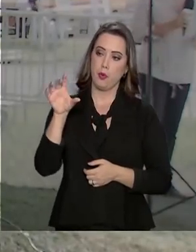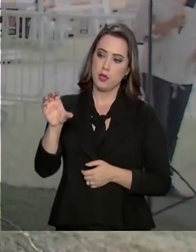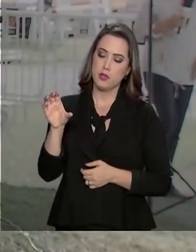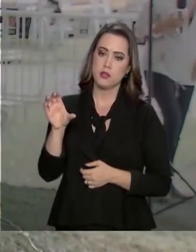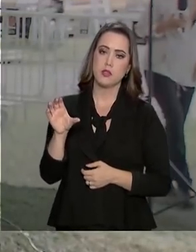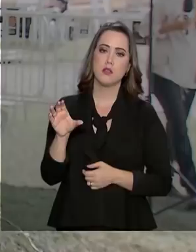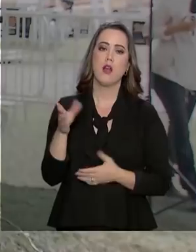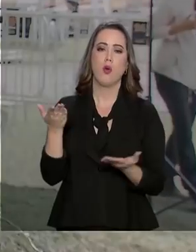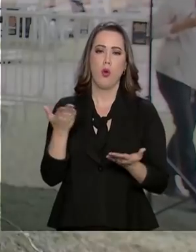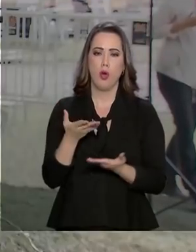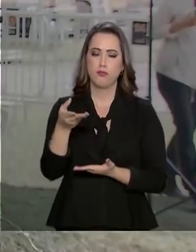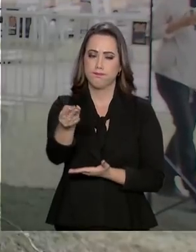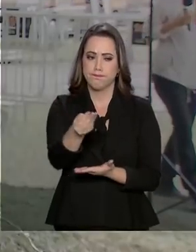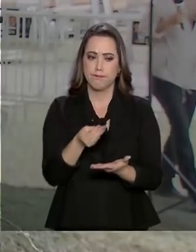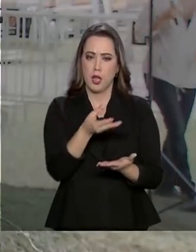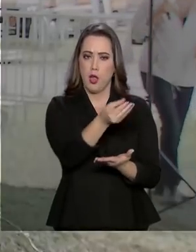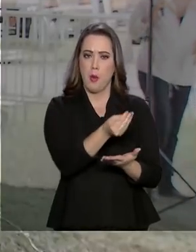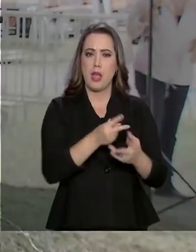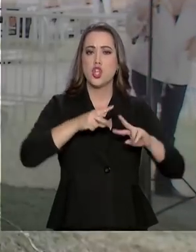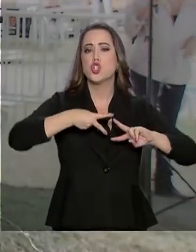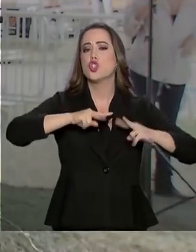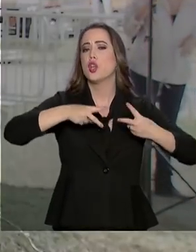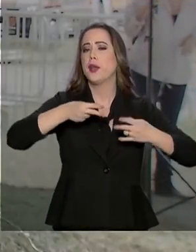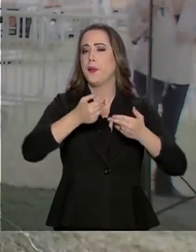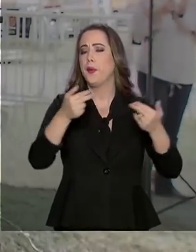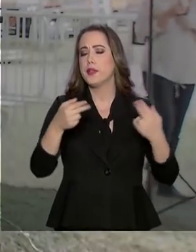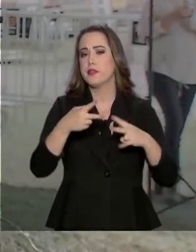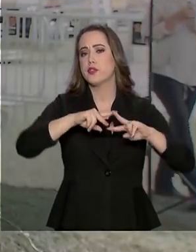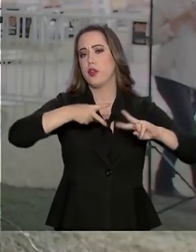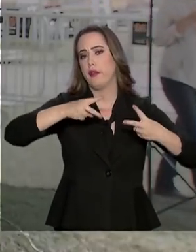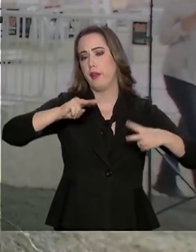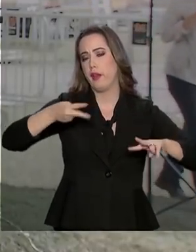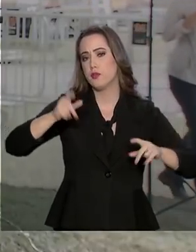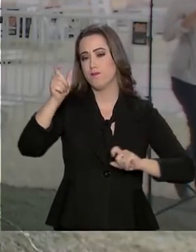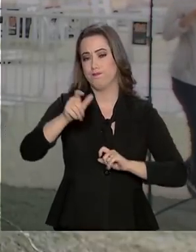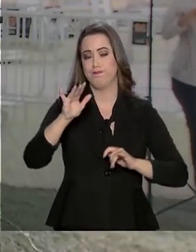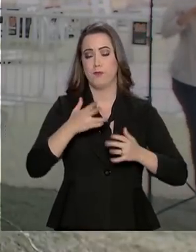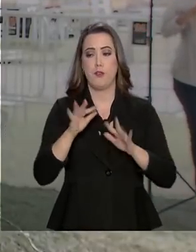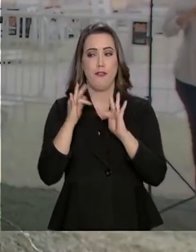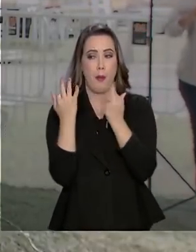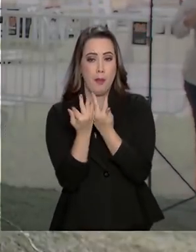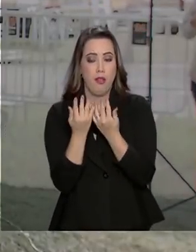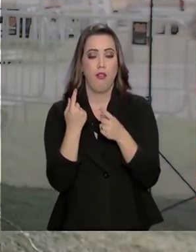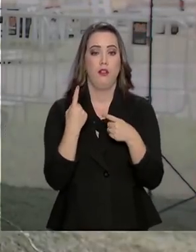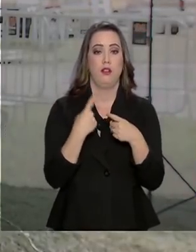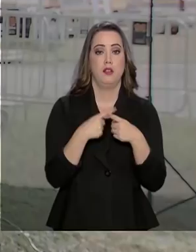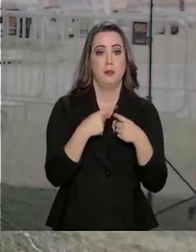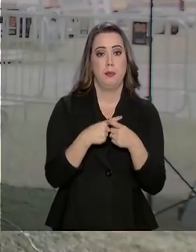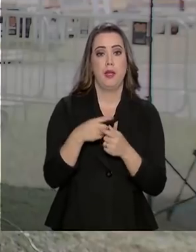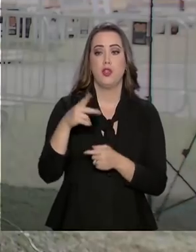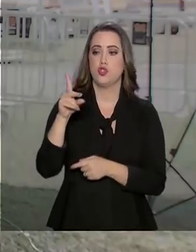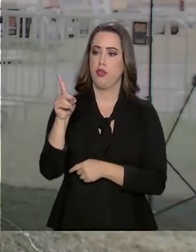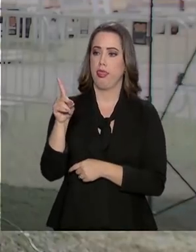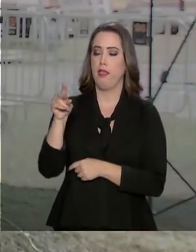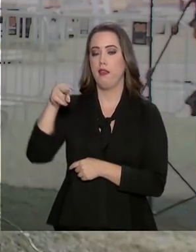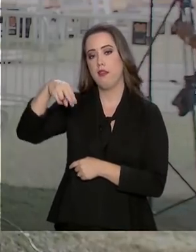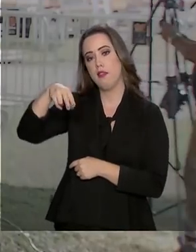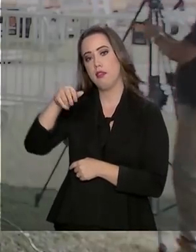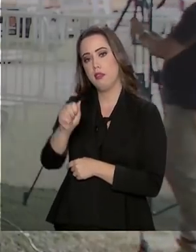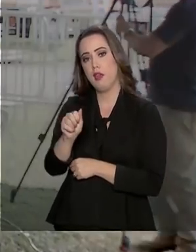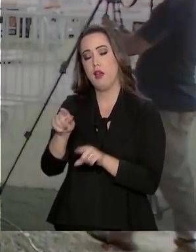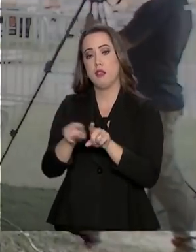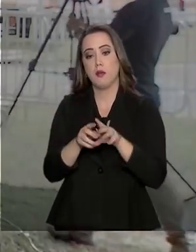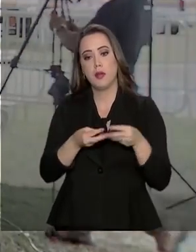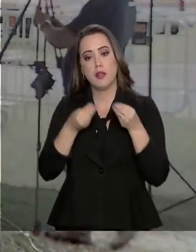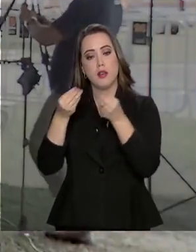a coletar material genético dos parentes das vítimas dessa tragédia além do DNA, a Polícia Civil pede que esses parentes levem